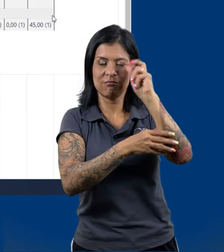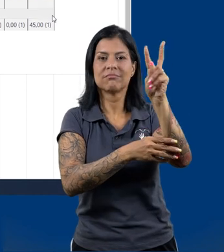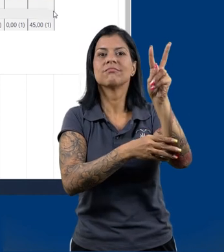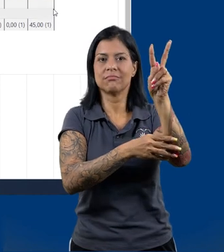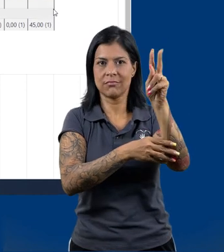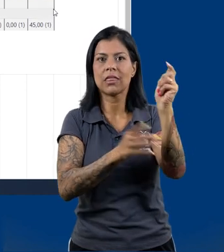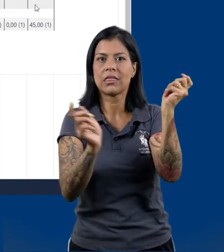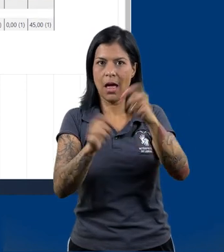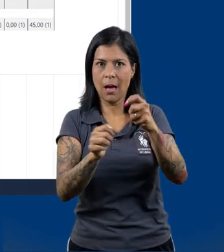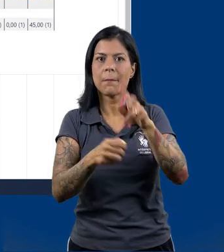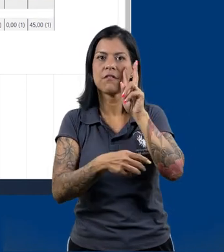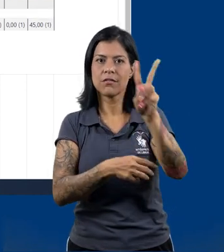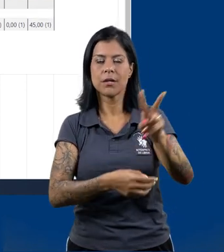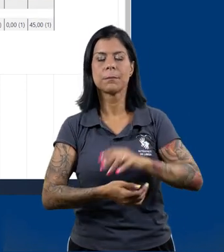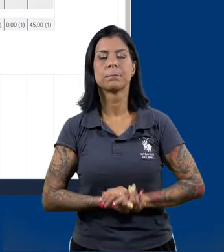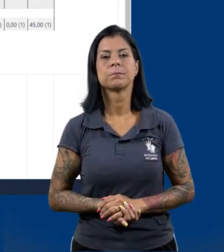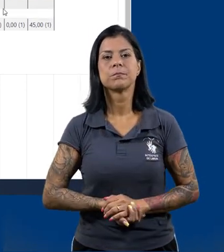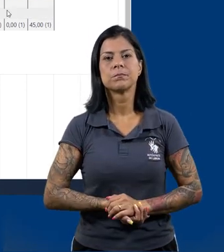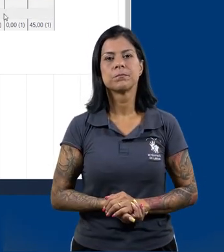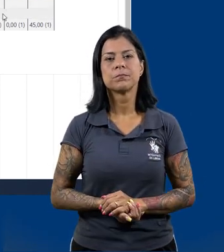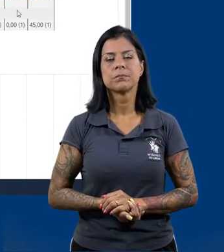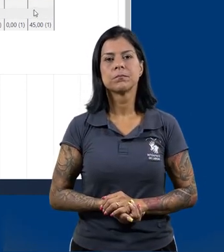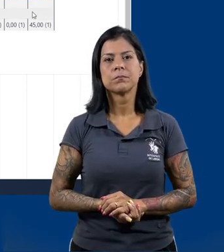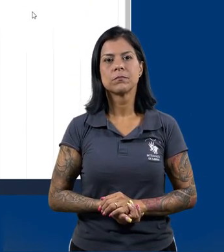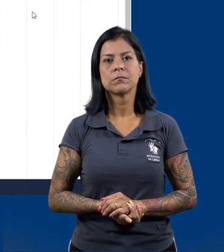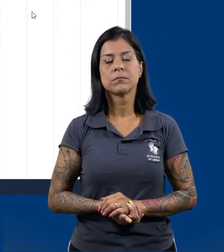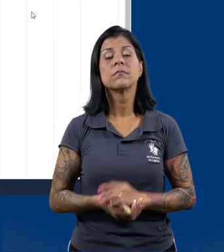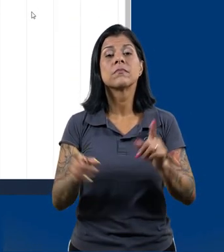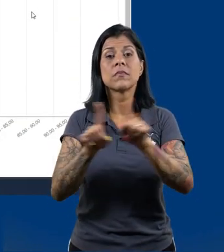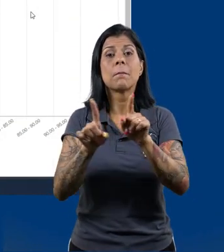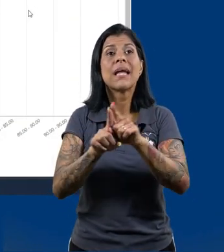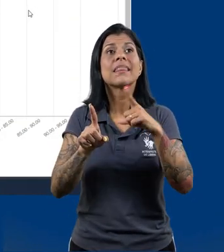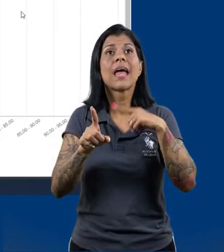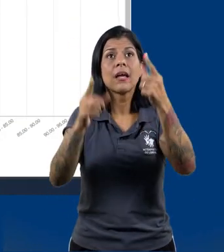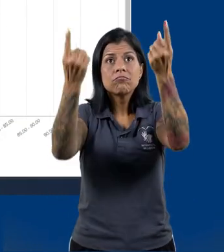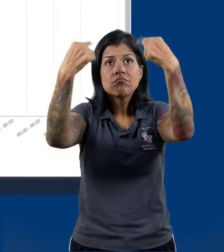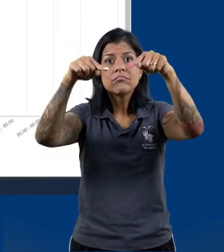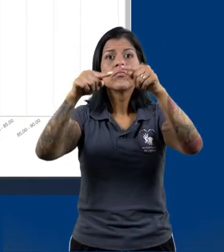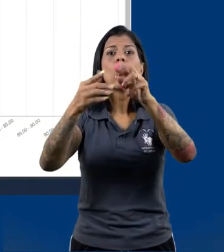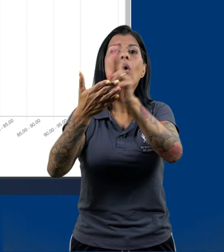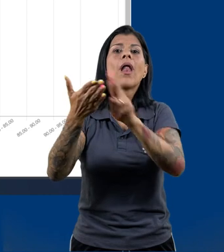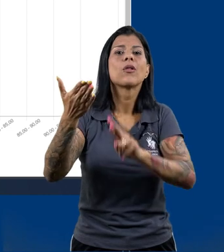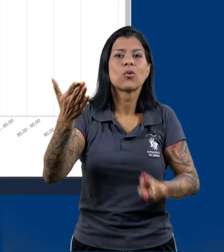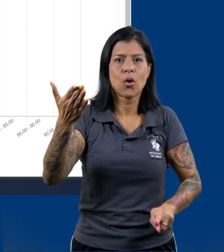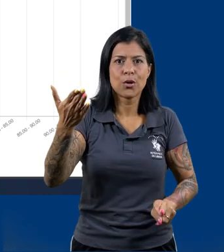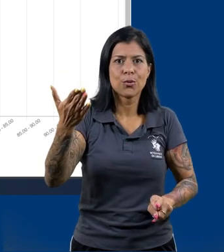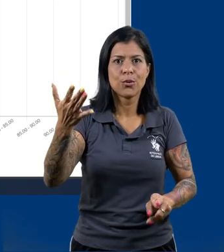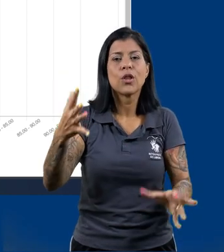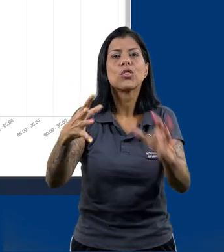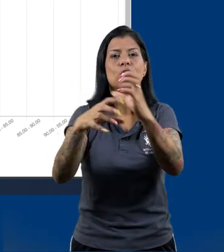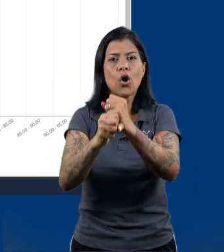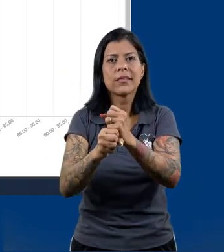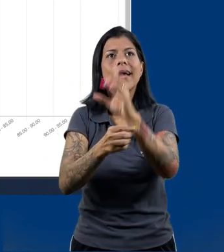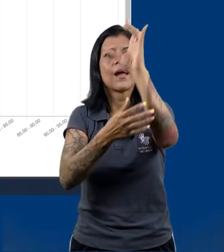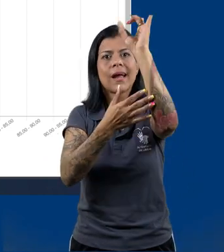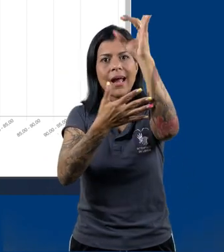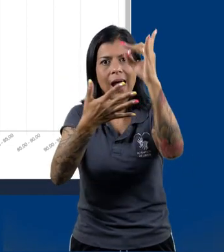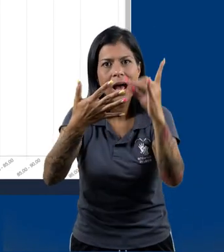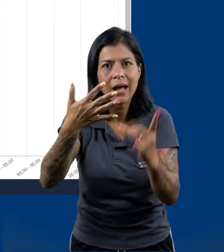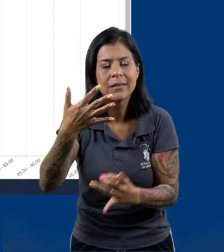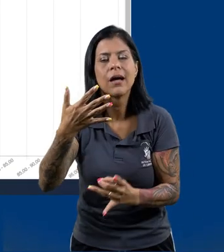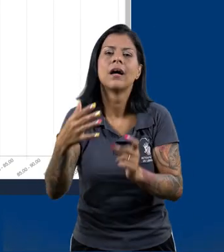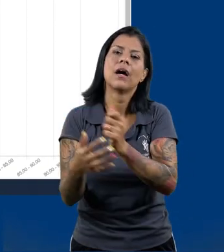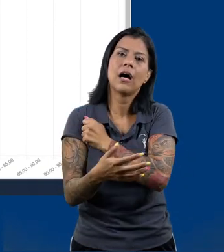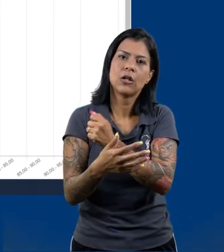dentro da tentativa. E um relatório com notas dos